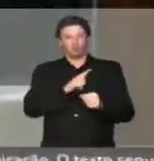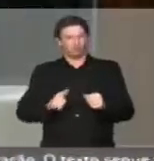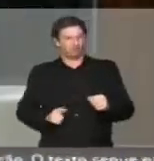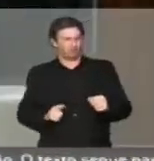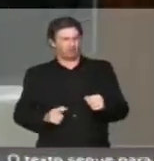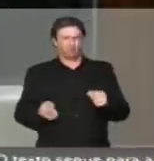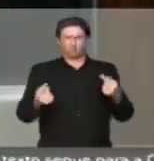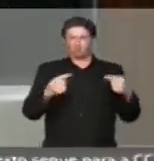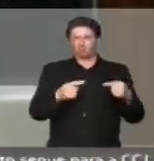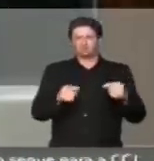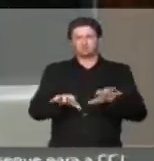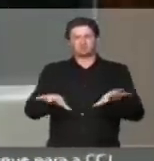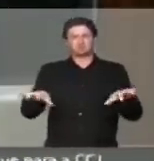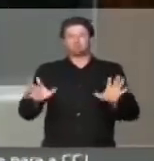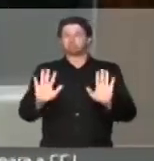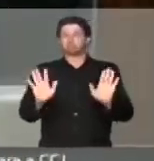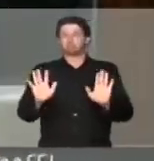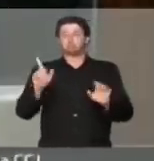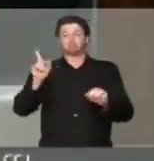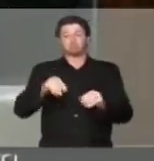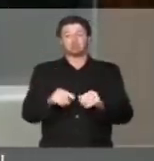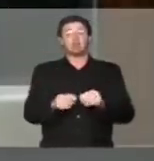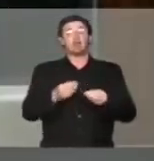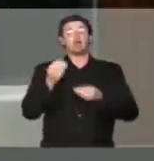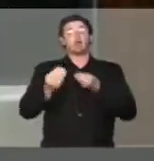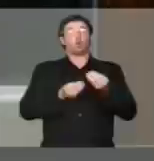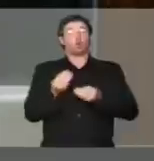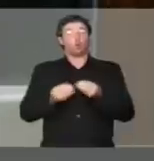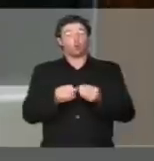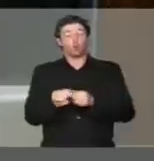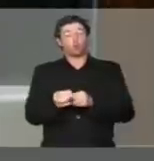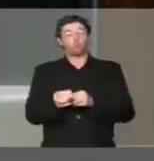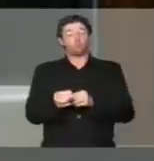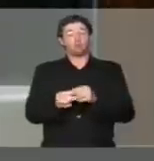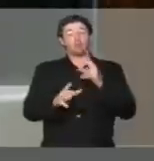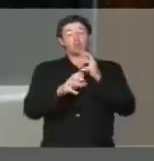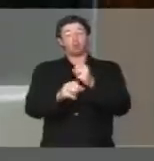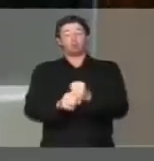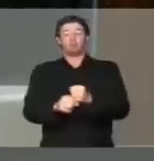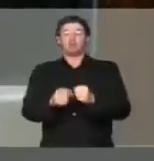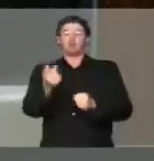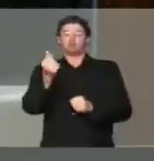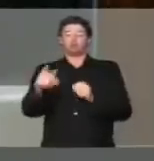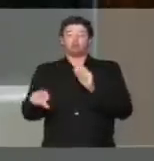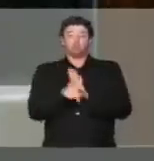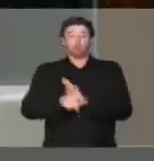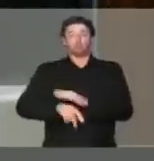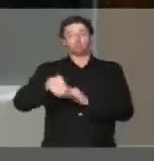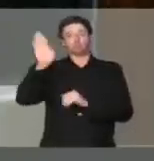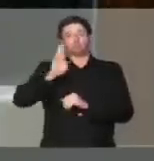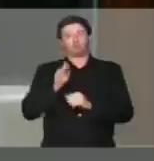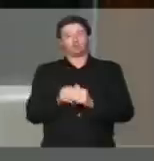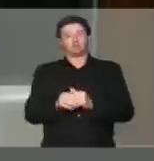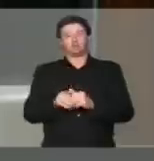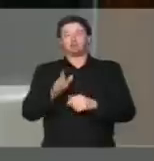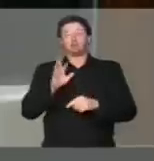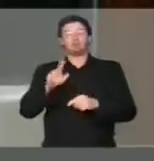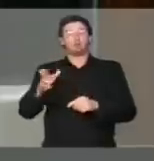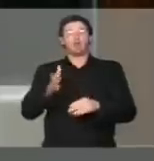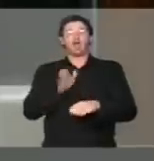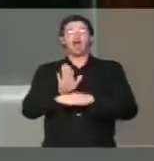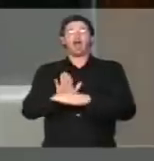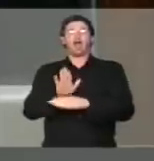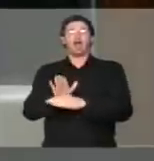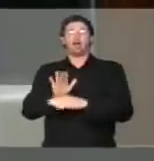oposição, não. Tem modos e meios de recuperar ativos e não beneficiar quem praticou